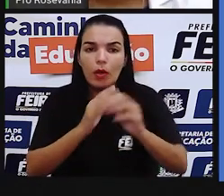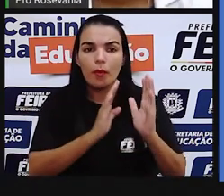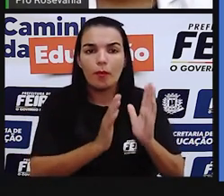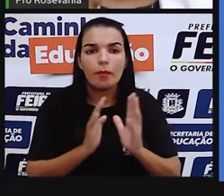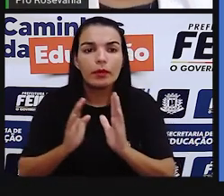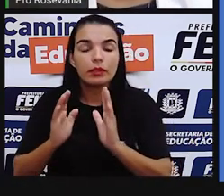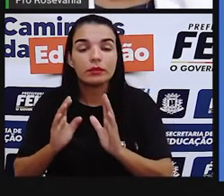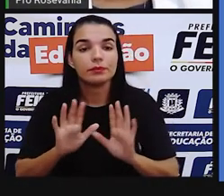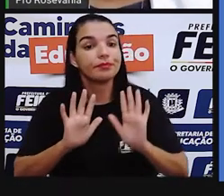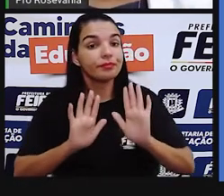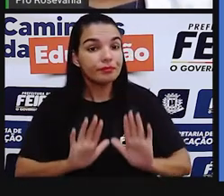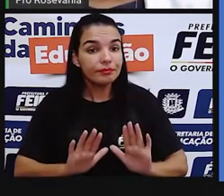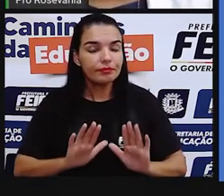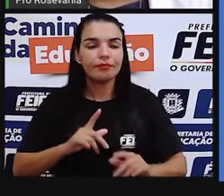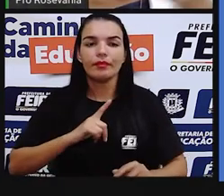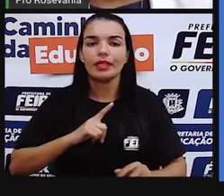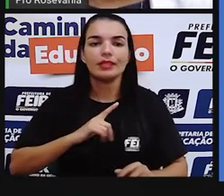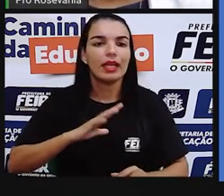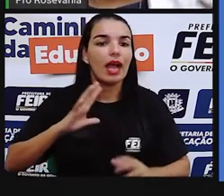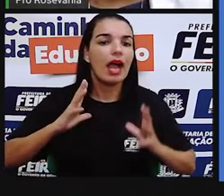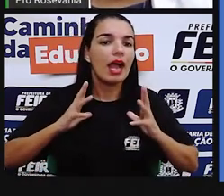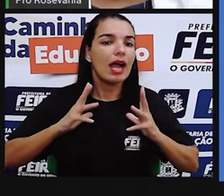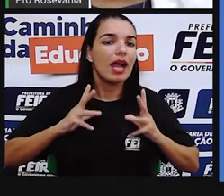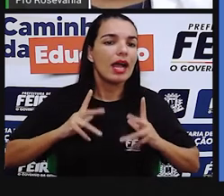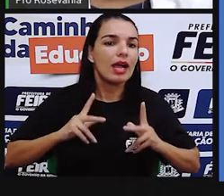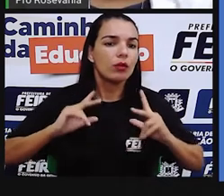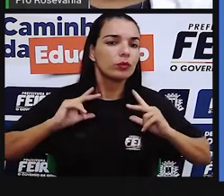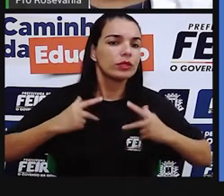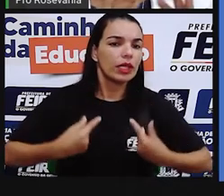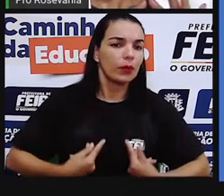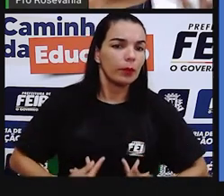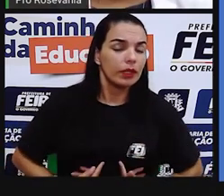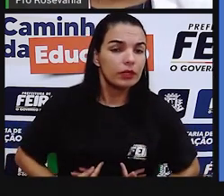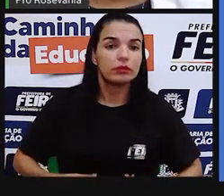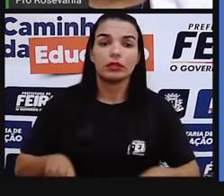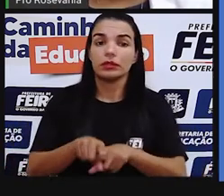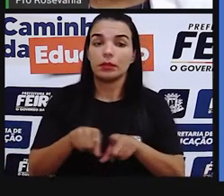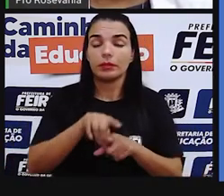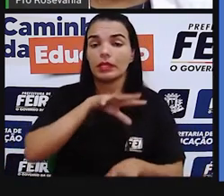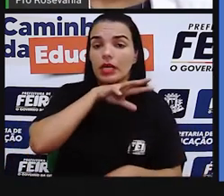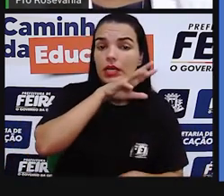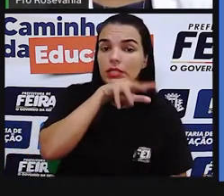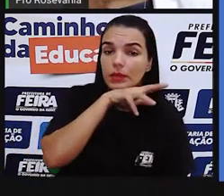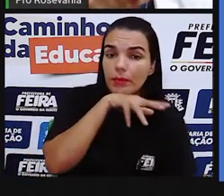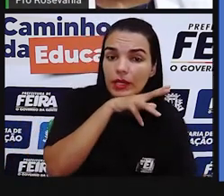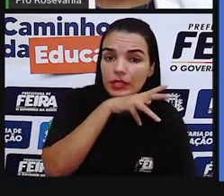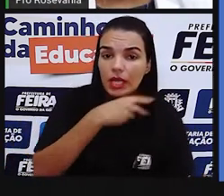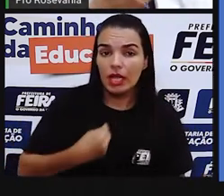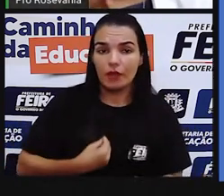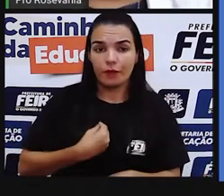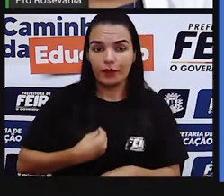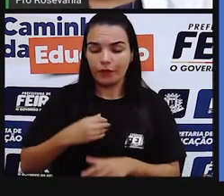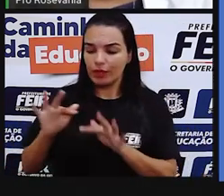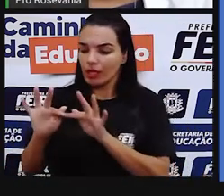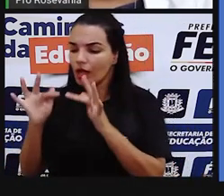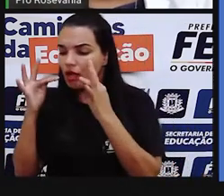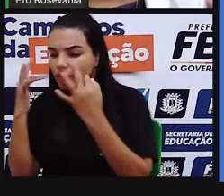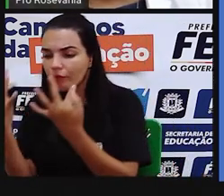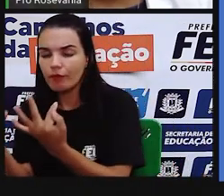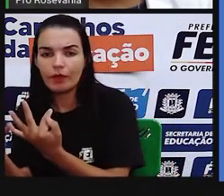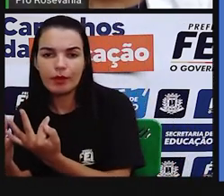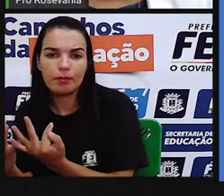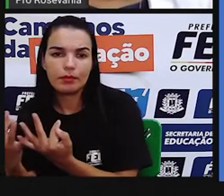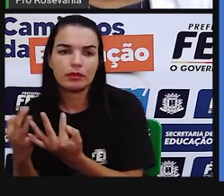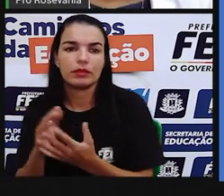a vida do humano, todos os animais, incluindo a gente. A biologia entende isso como um conjunto de indivíduos da